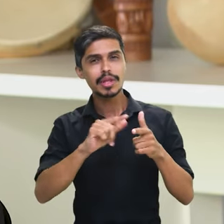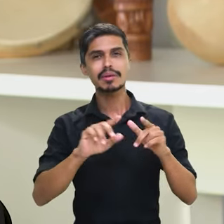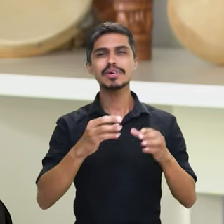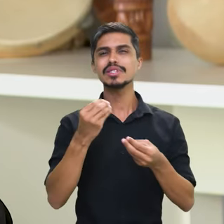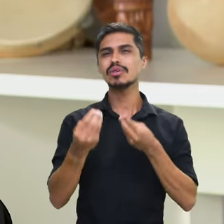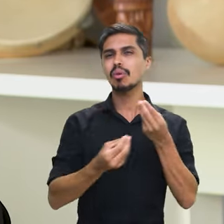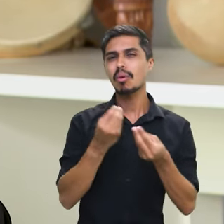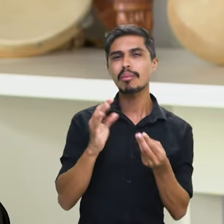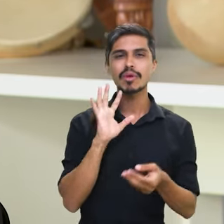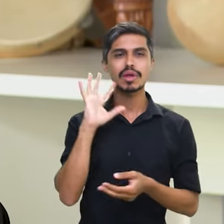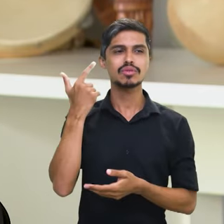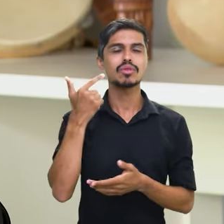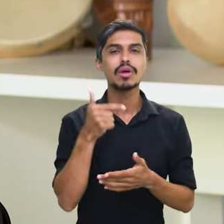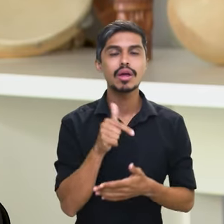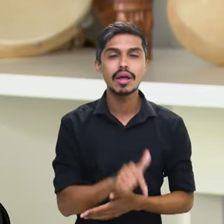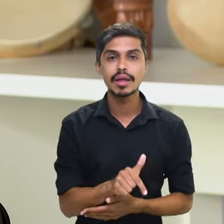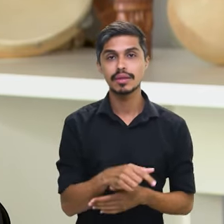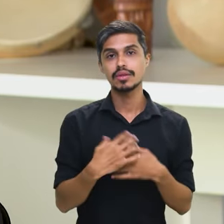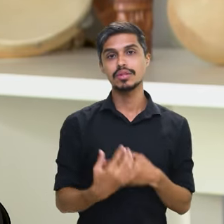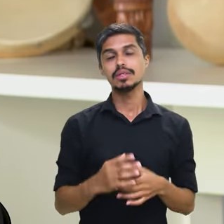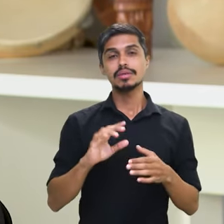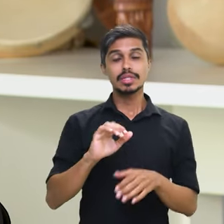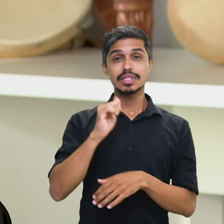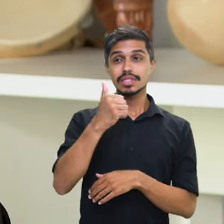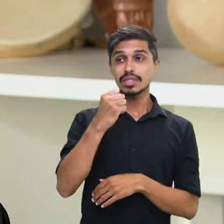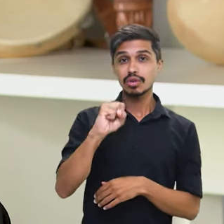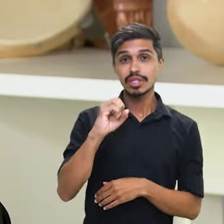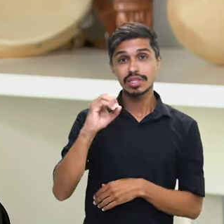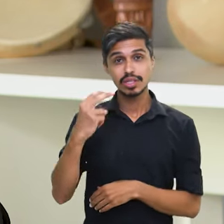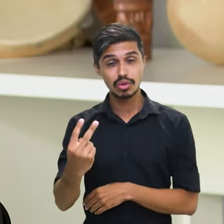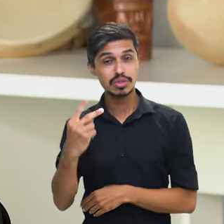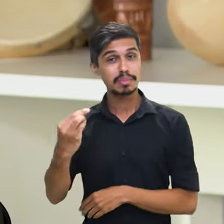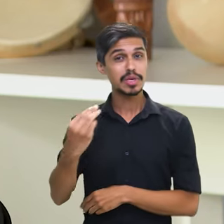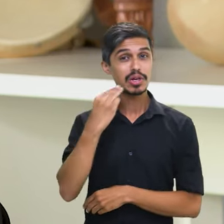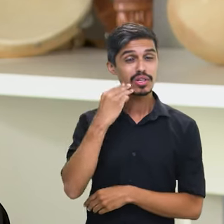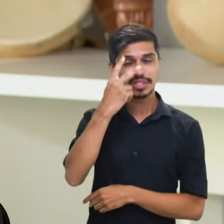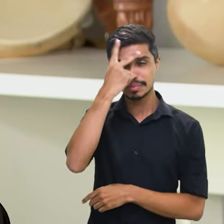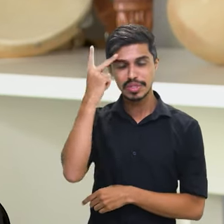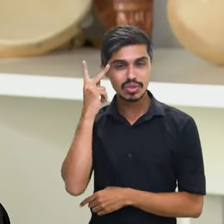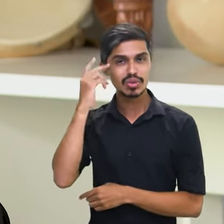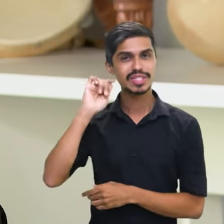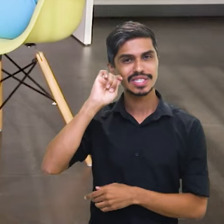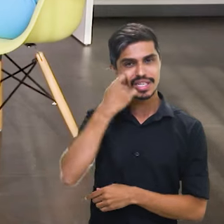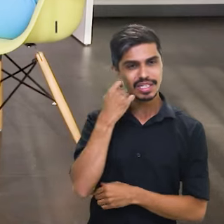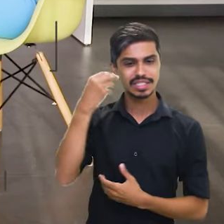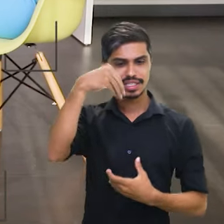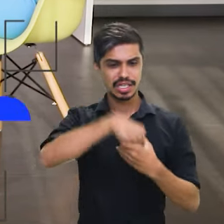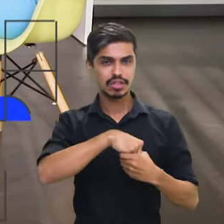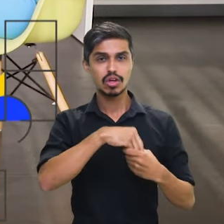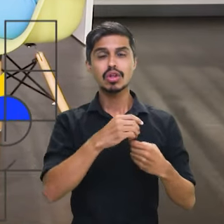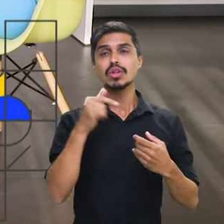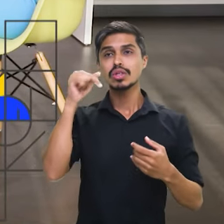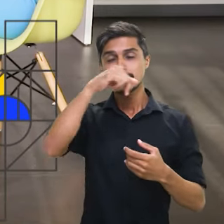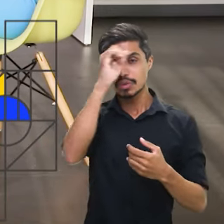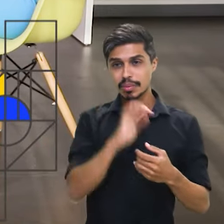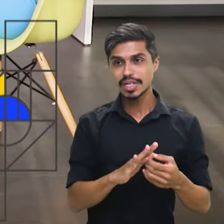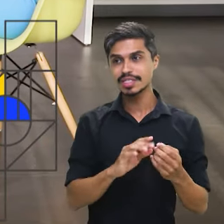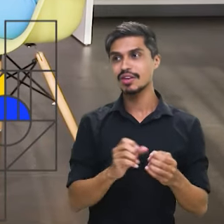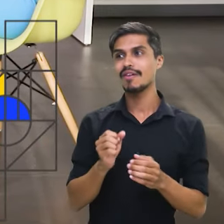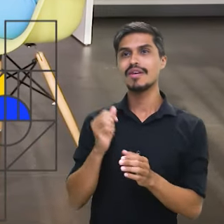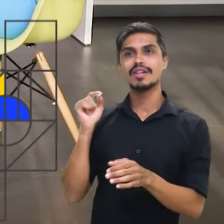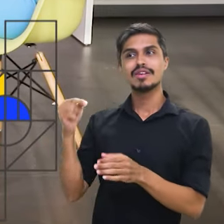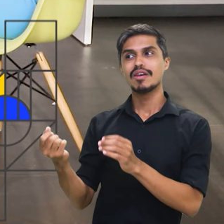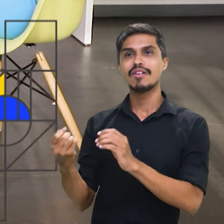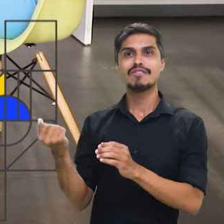saídas para os 102 milhões de afros brasileiros. A maior população negra fora da América, fora da África. E